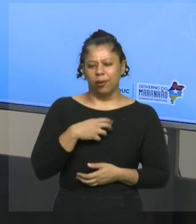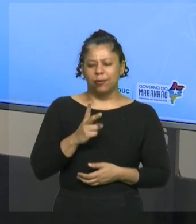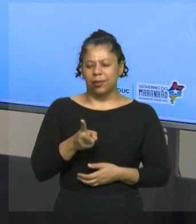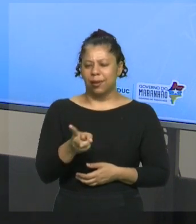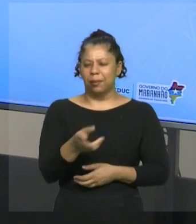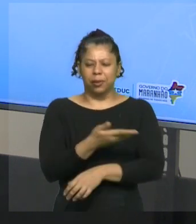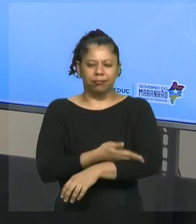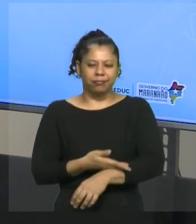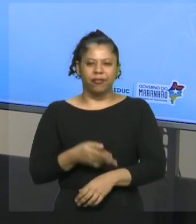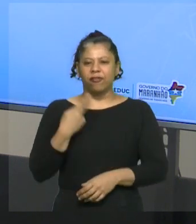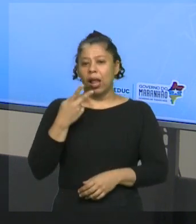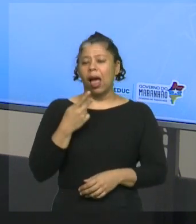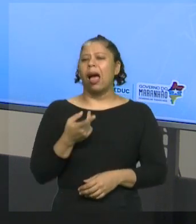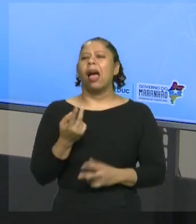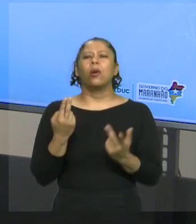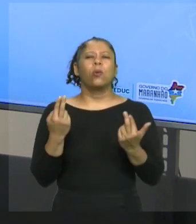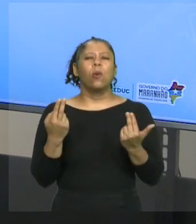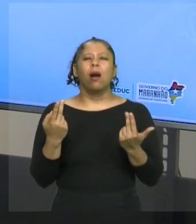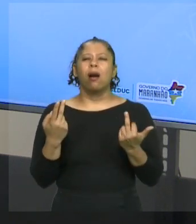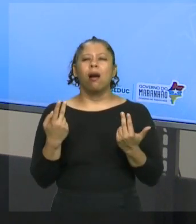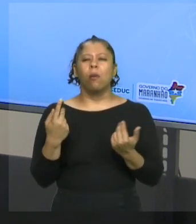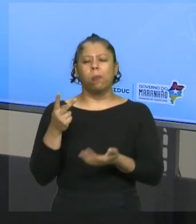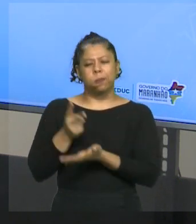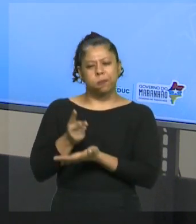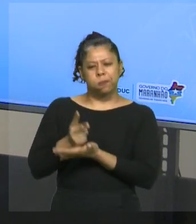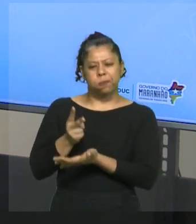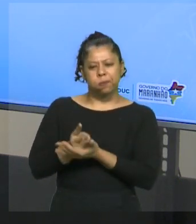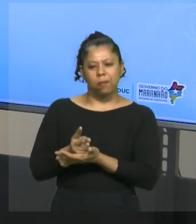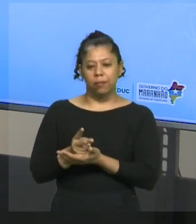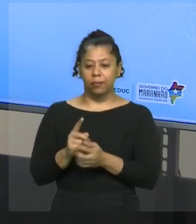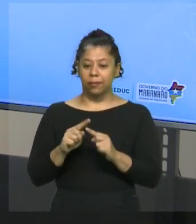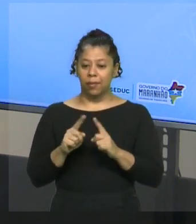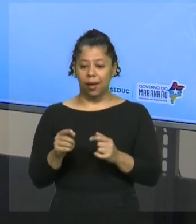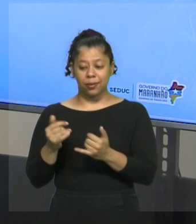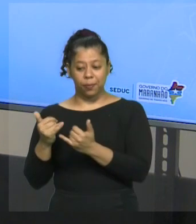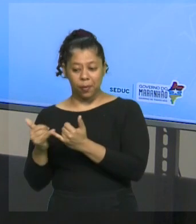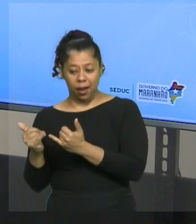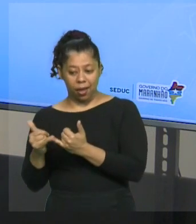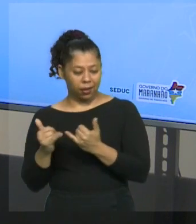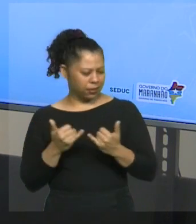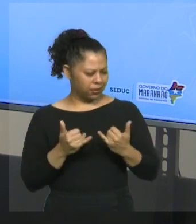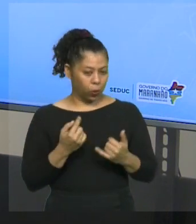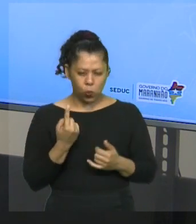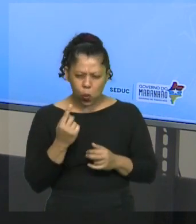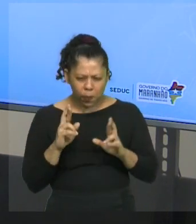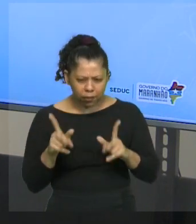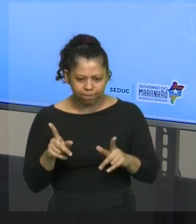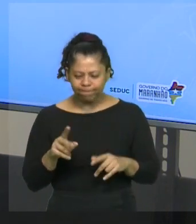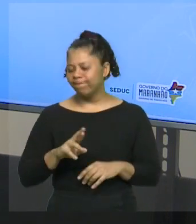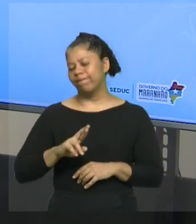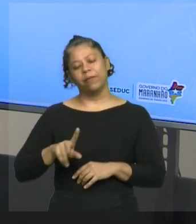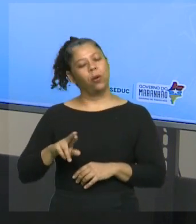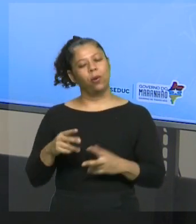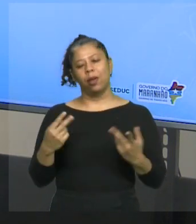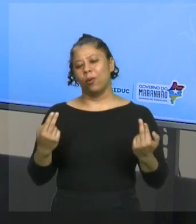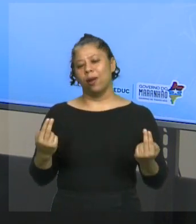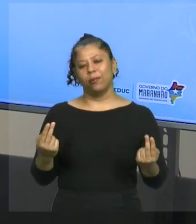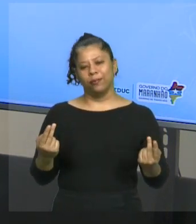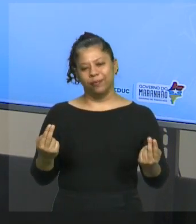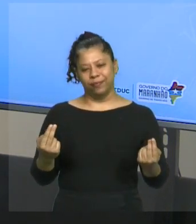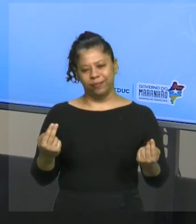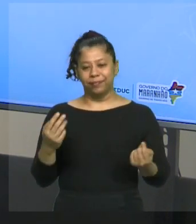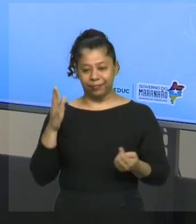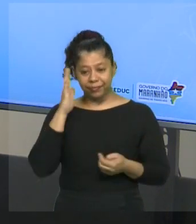para dizer de coisas que são parecidas e não iguais. Se existe uma diferença, não é igual. Beleza?